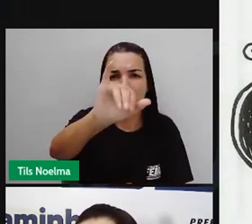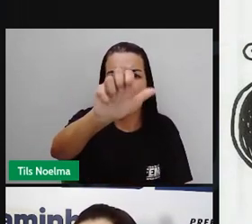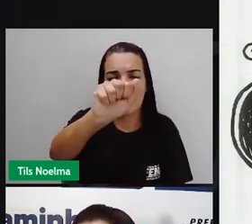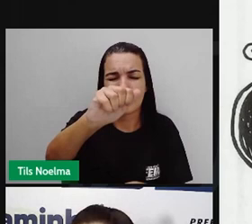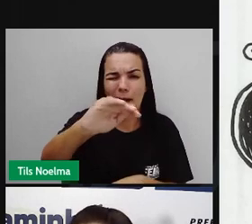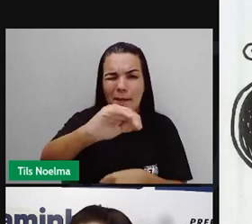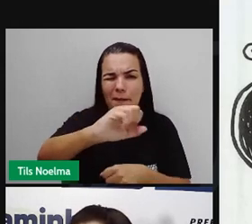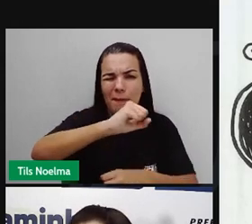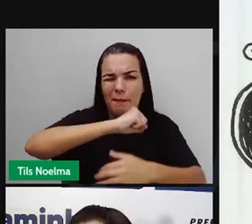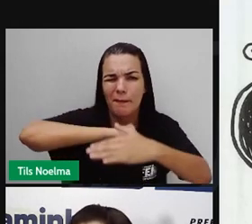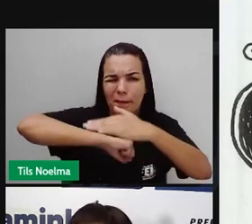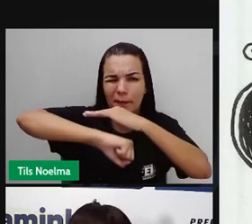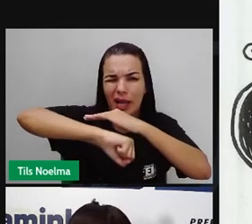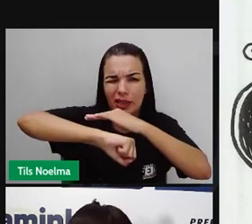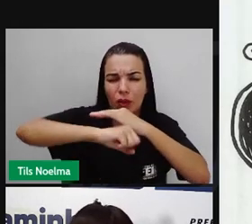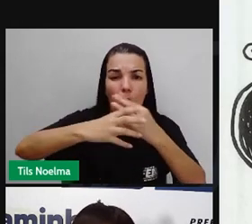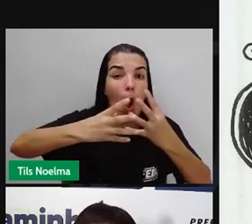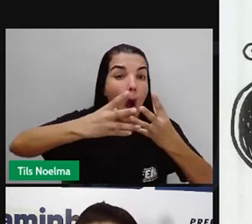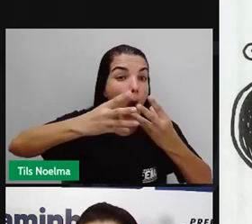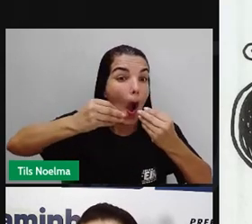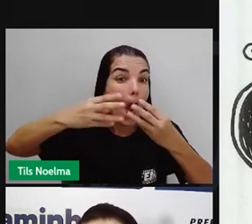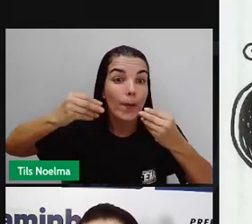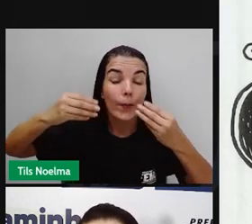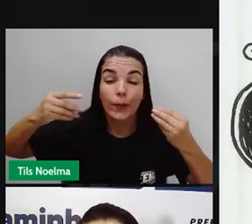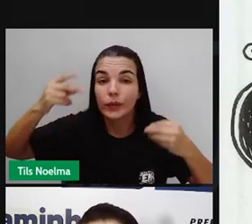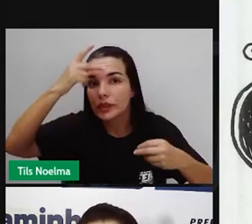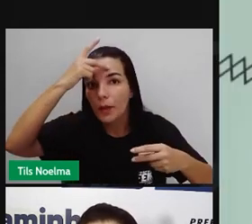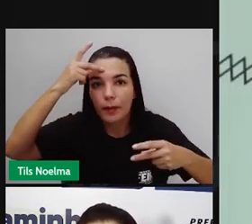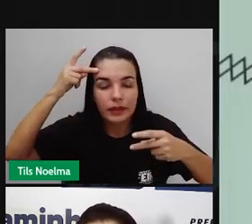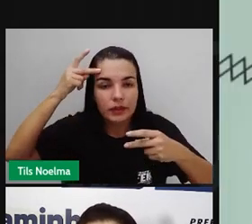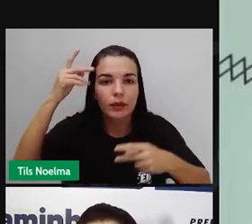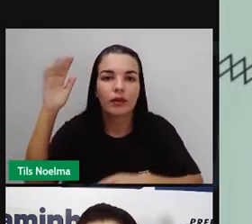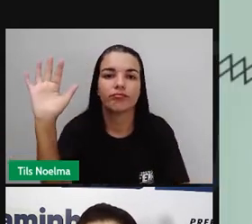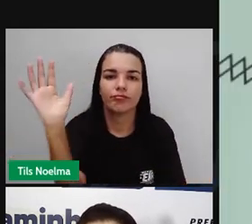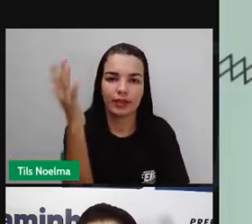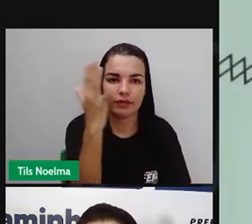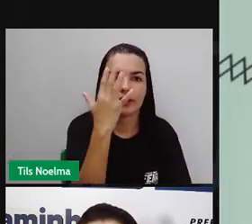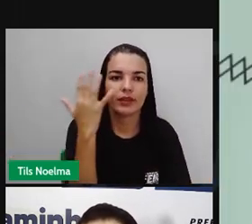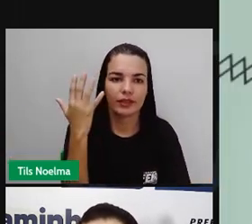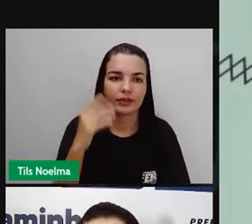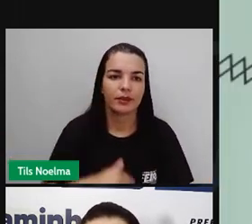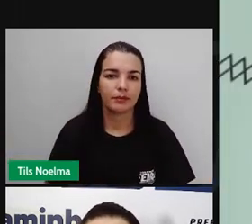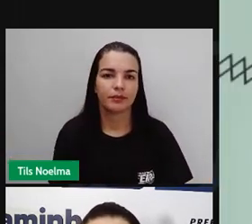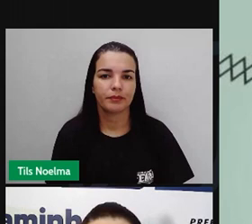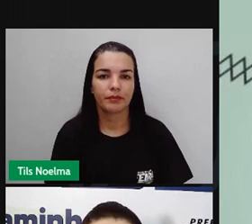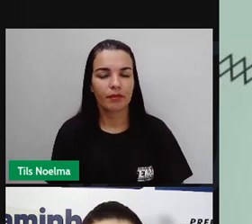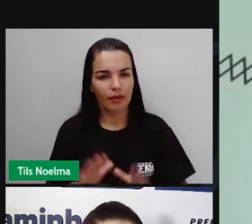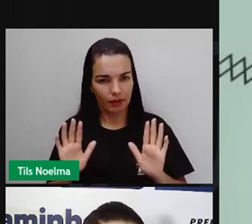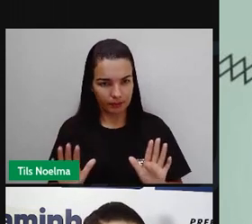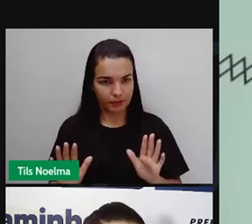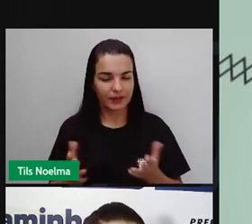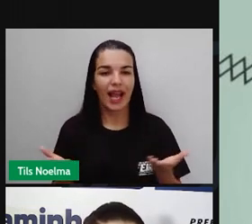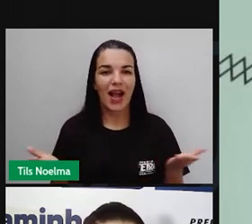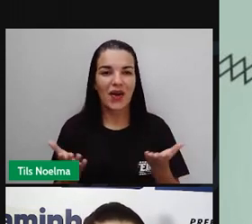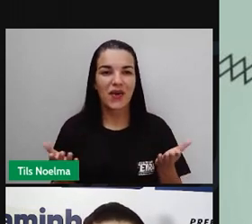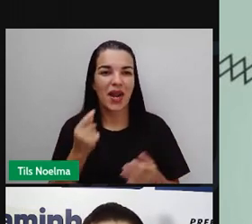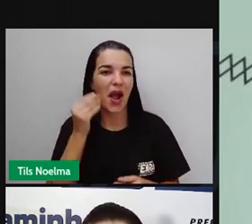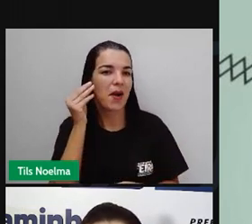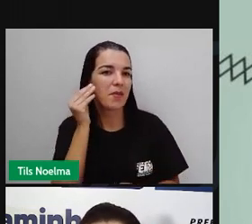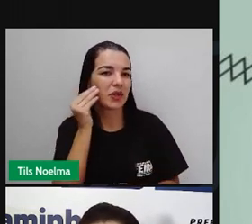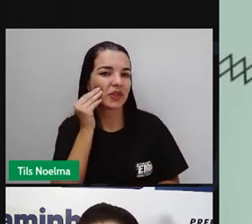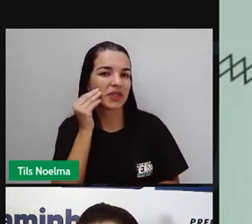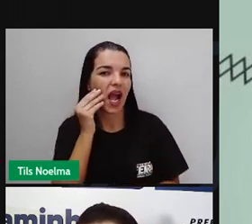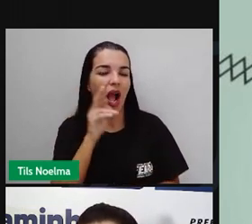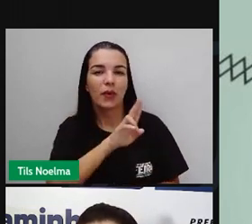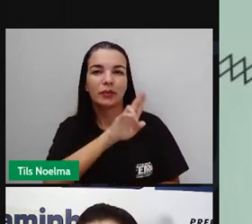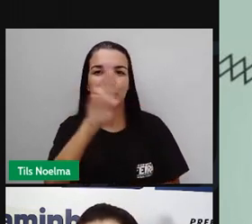muita gente na floresta amazônica e como a Pró tinha dito para vocês